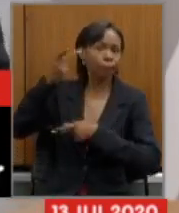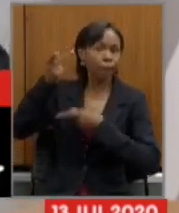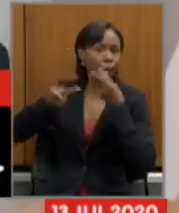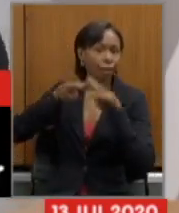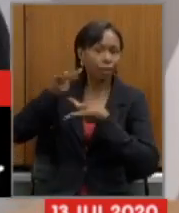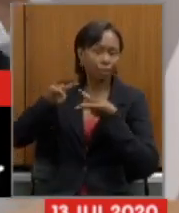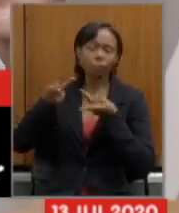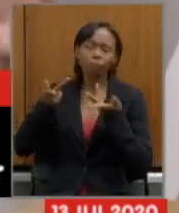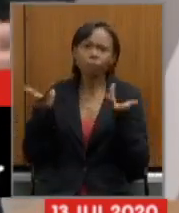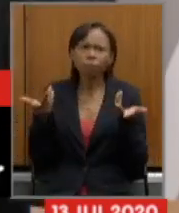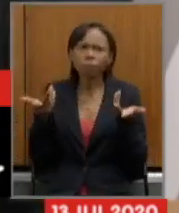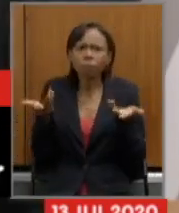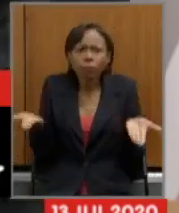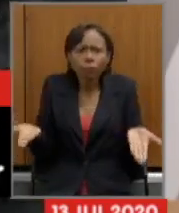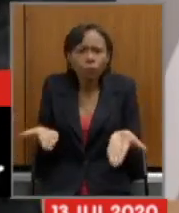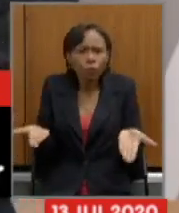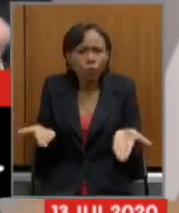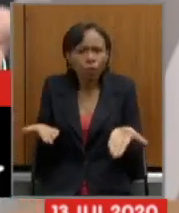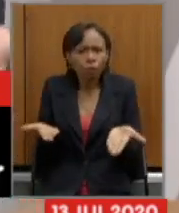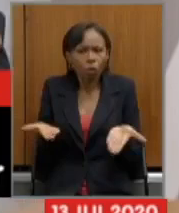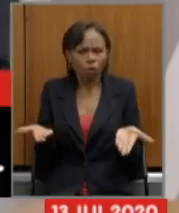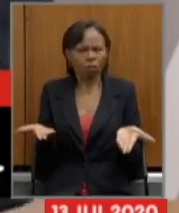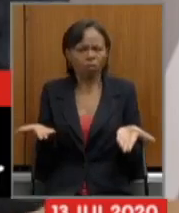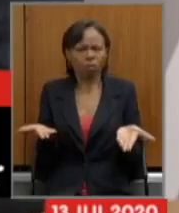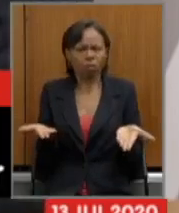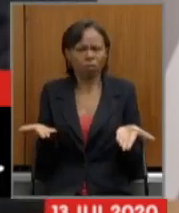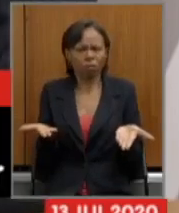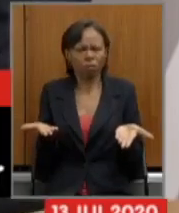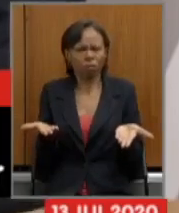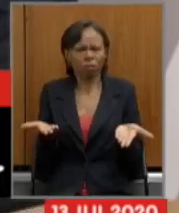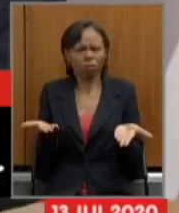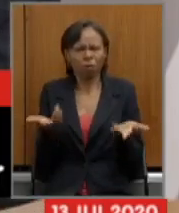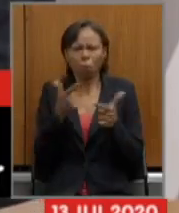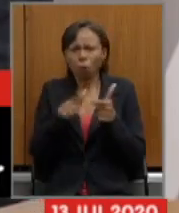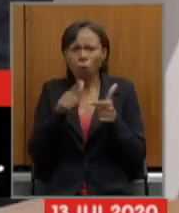agora por circunstâncias que só cabem a nossa Assembleia